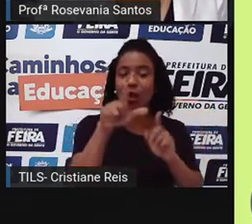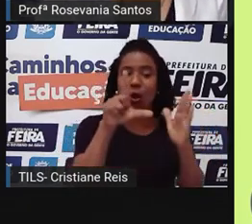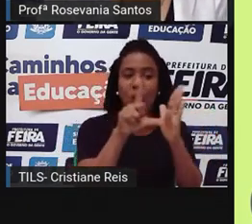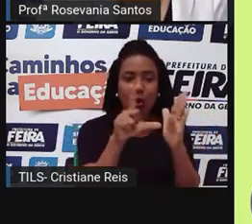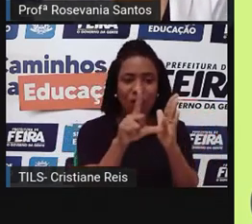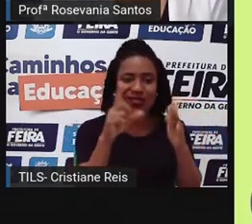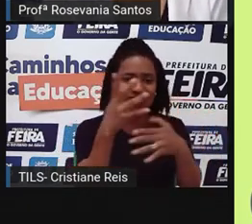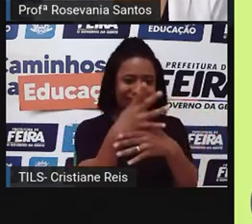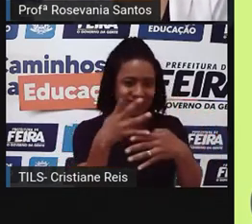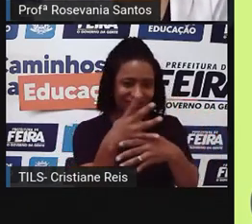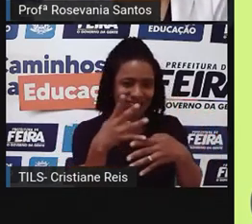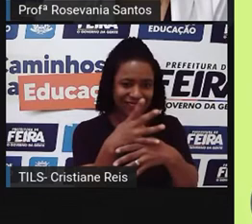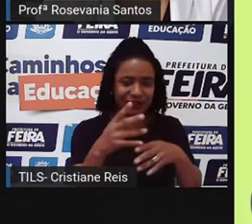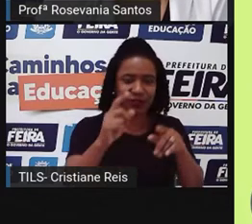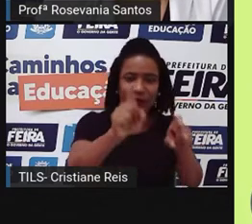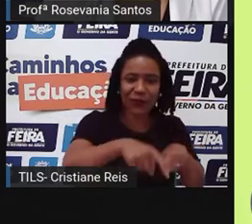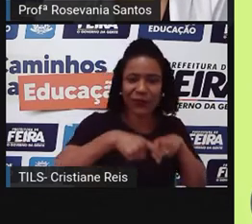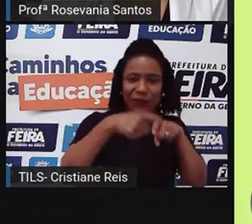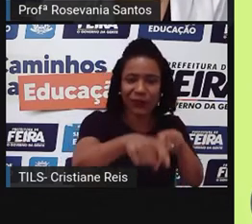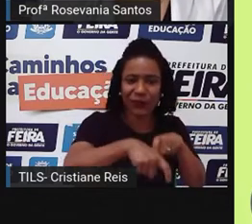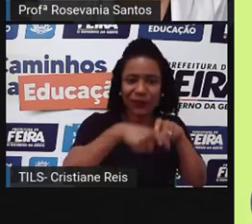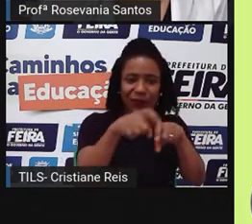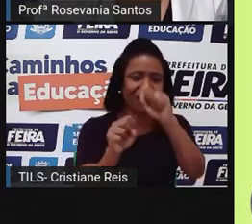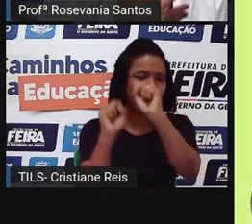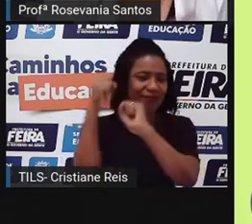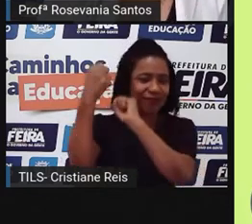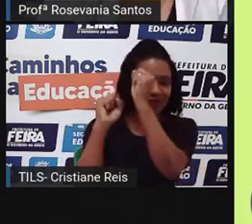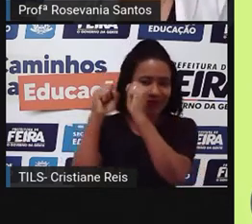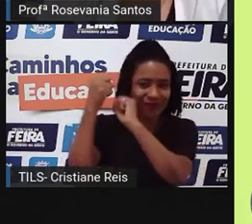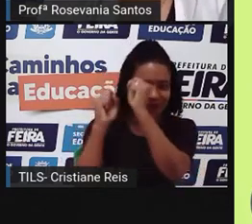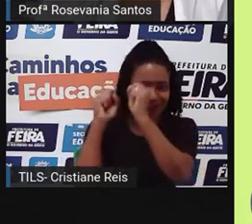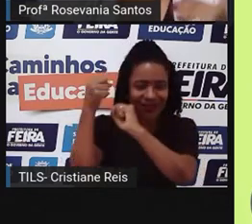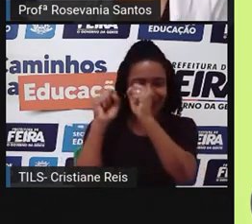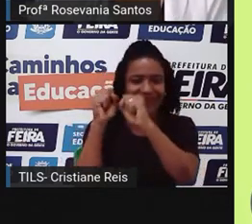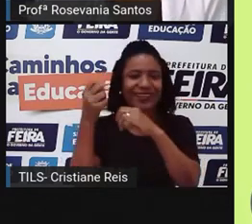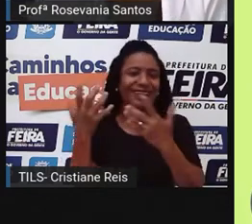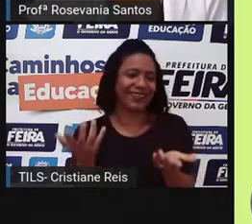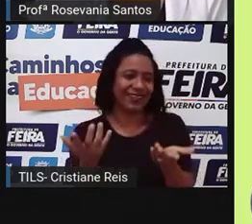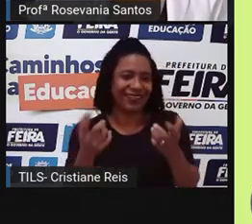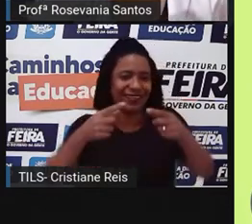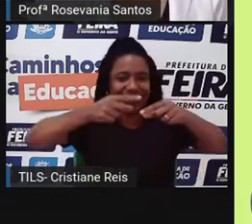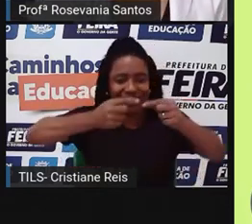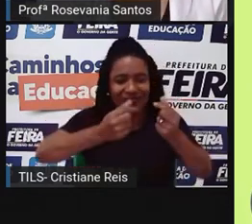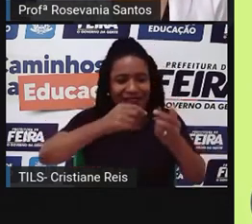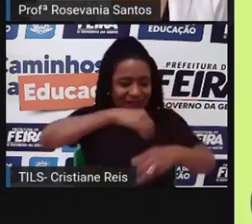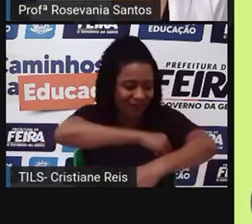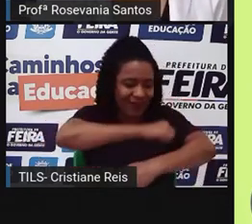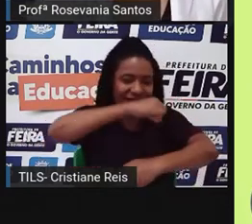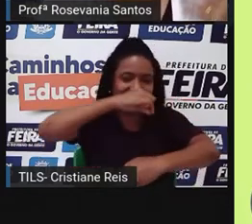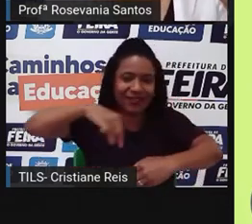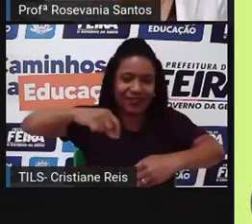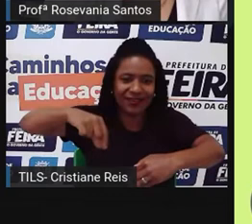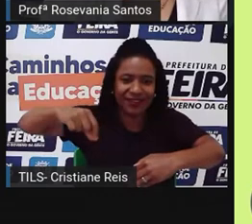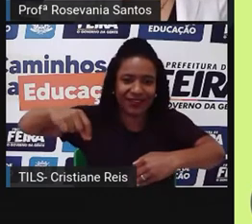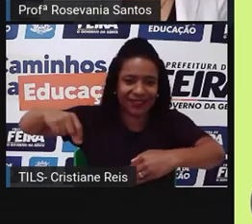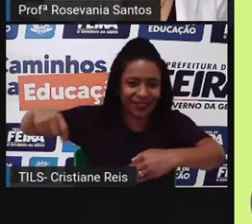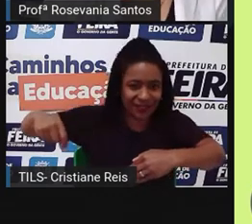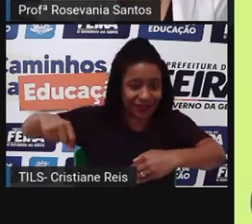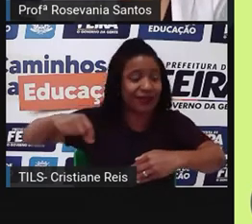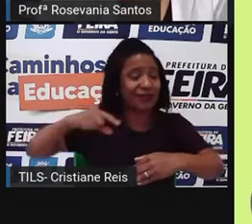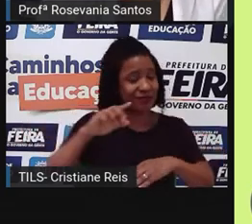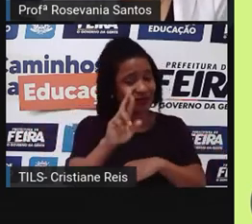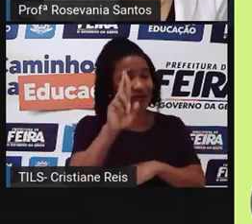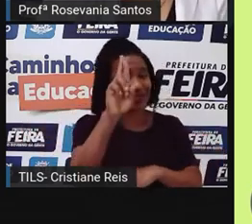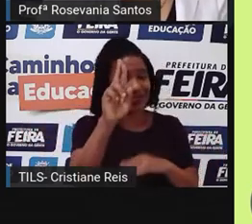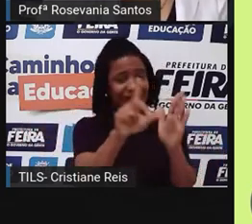tirando lá do espaço rural. Seja ele ligado à agricultura ou ligado à pecuária, não importa. Ou até mesmo aquelas outras